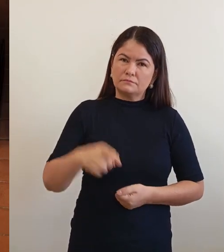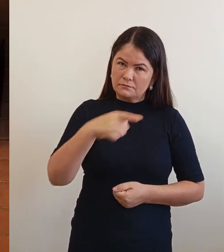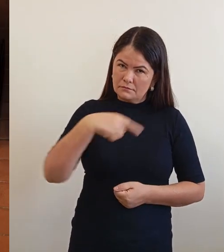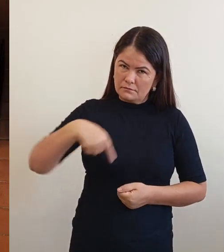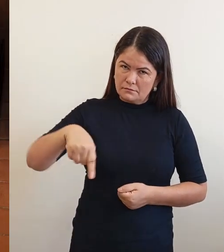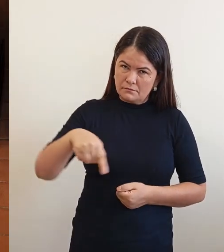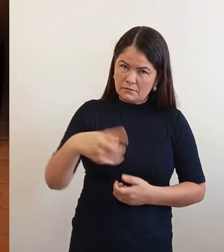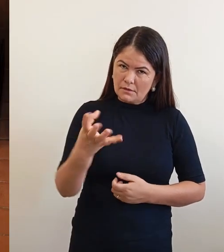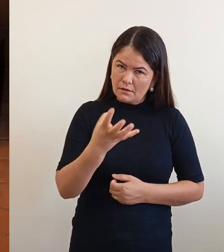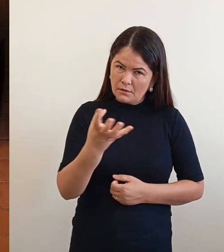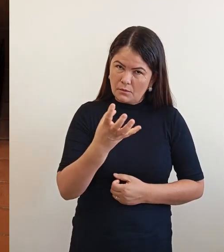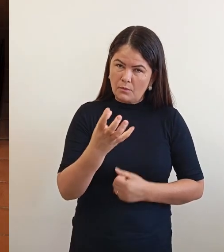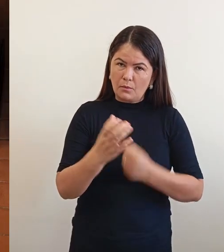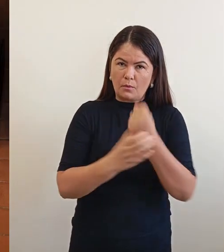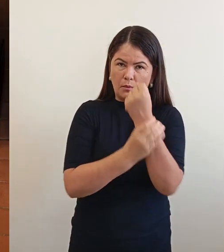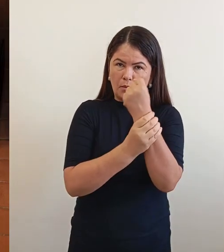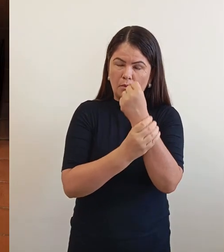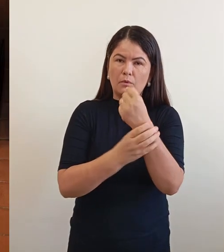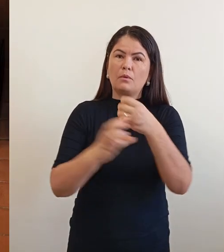segurança municipal.